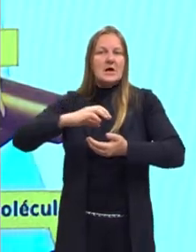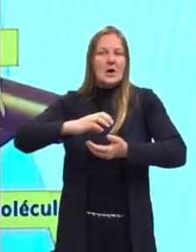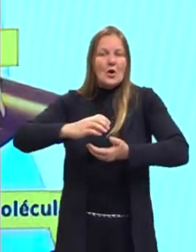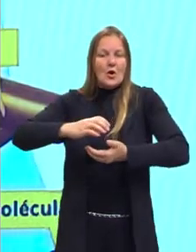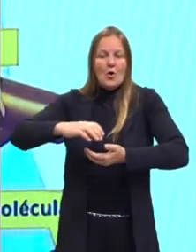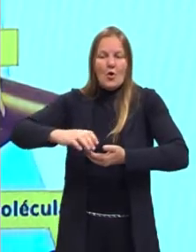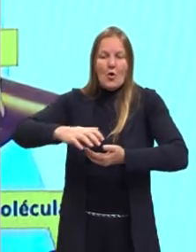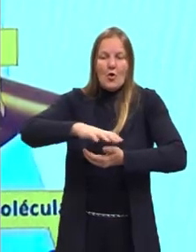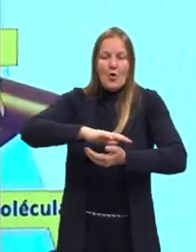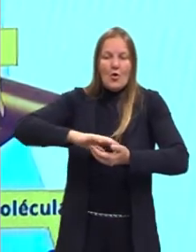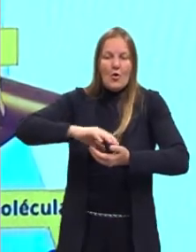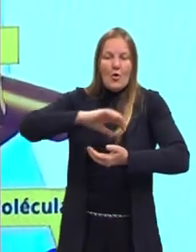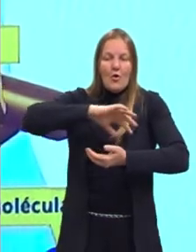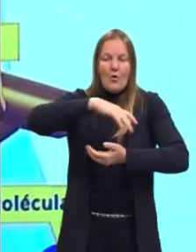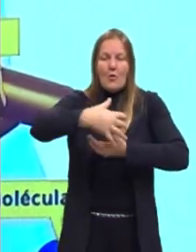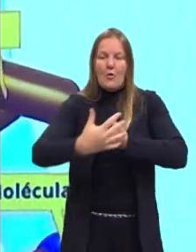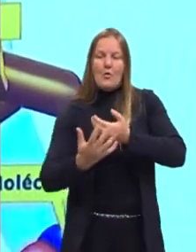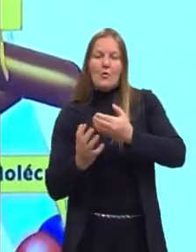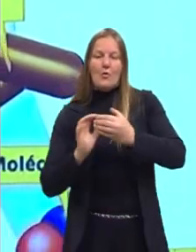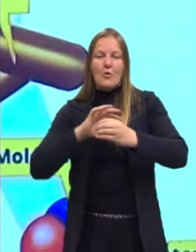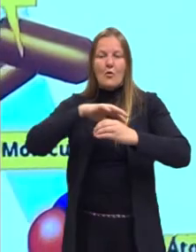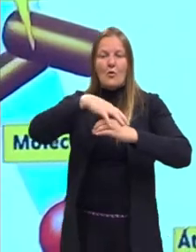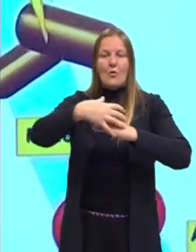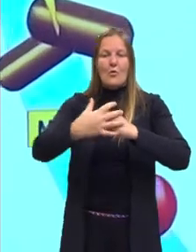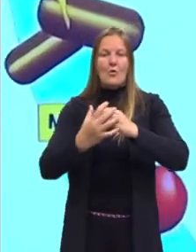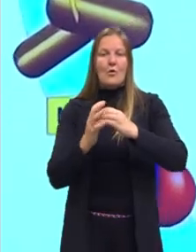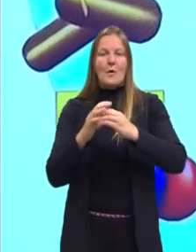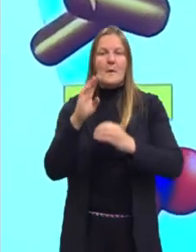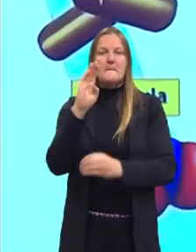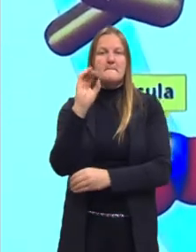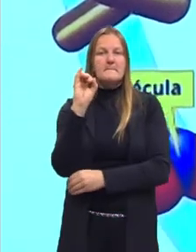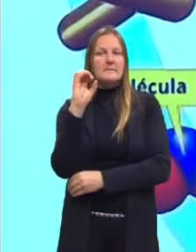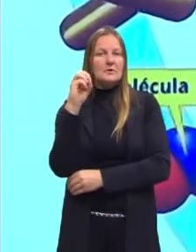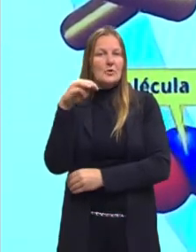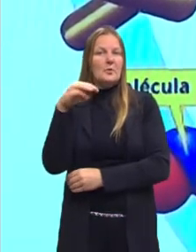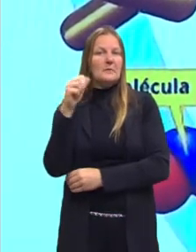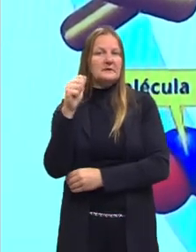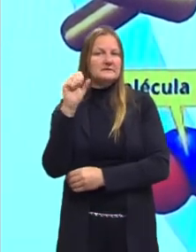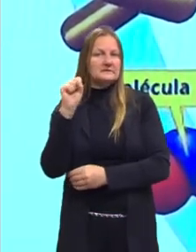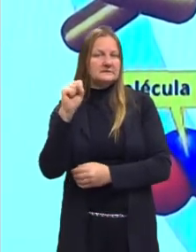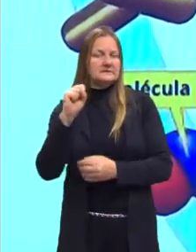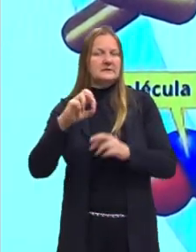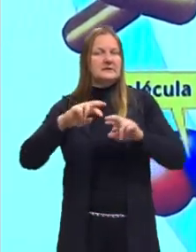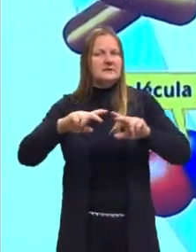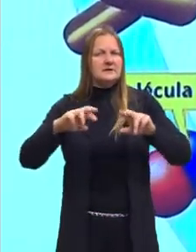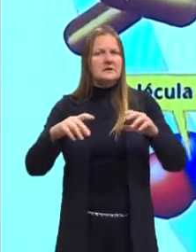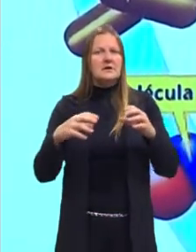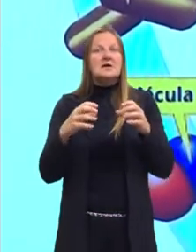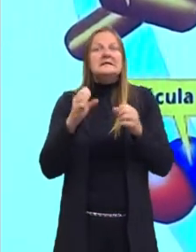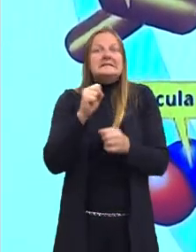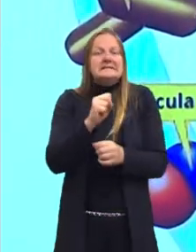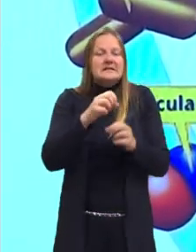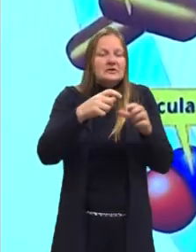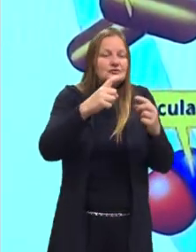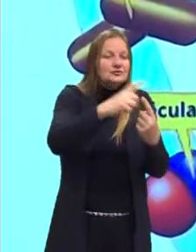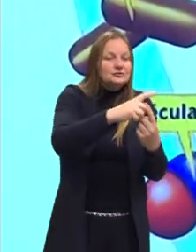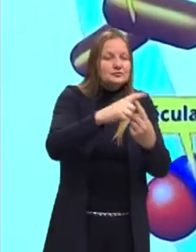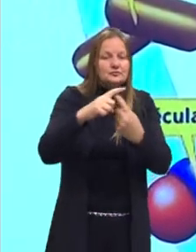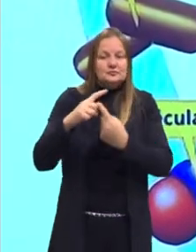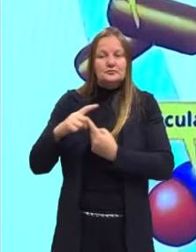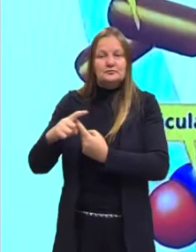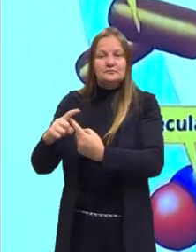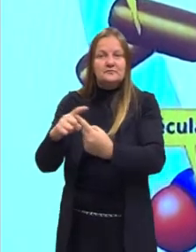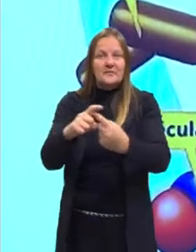que tem um ecossistema específico é chamado de bioma. O conjunto desses biomas, então,